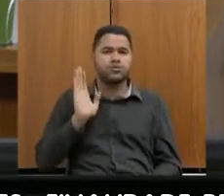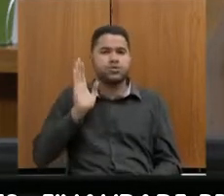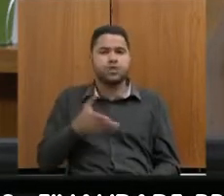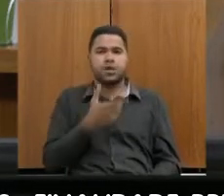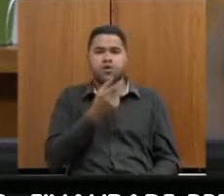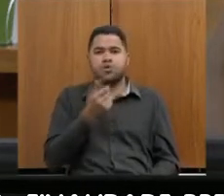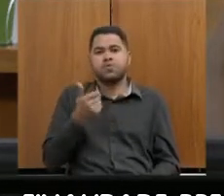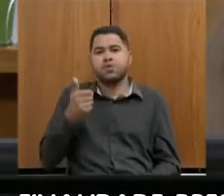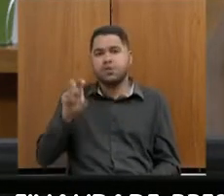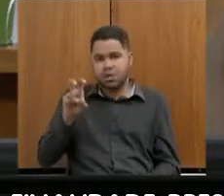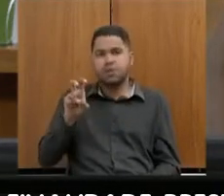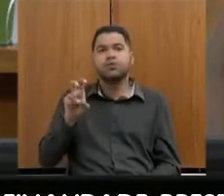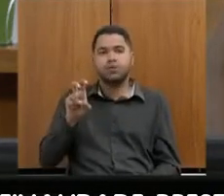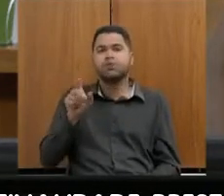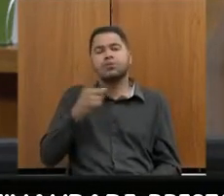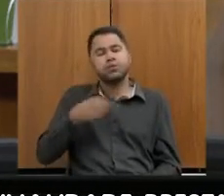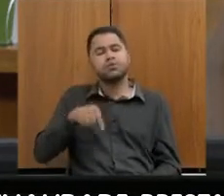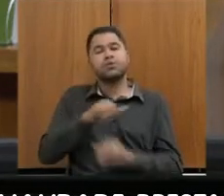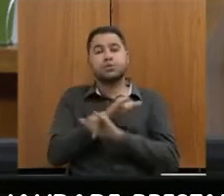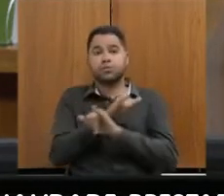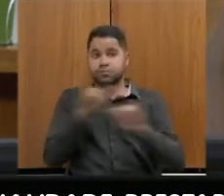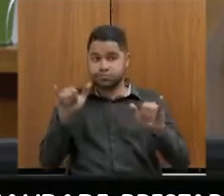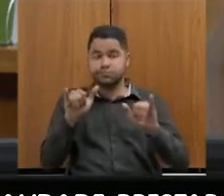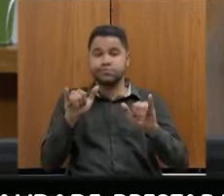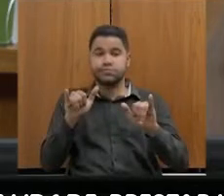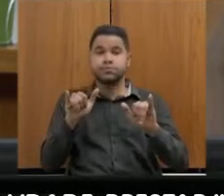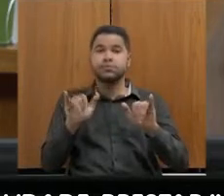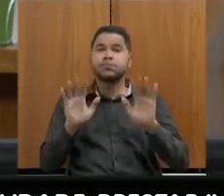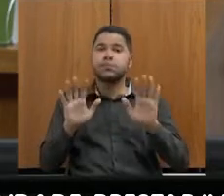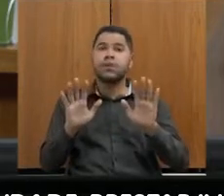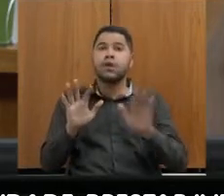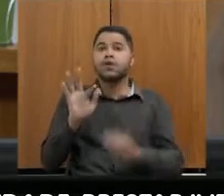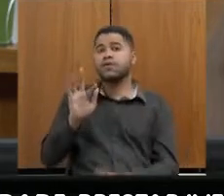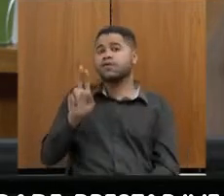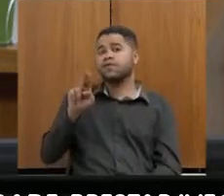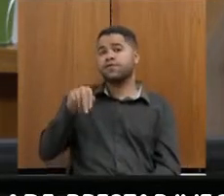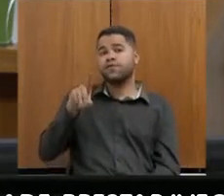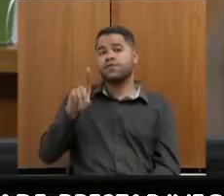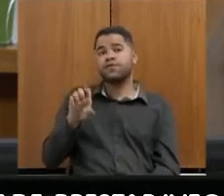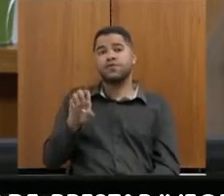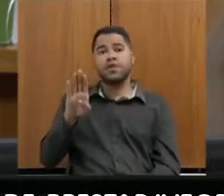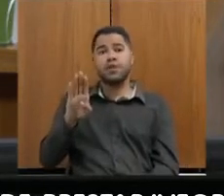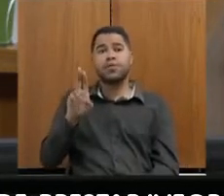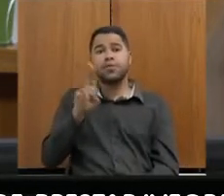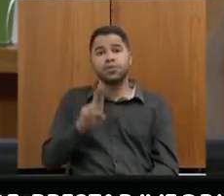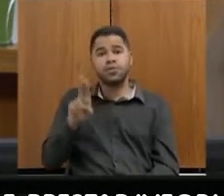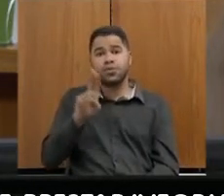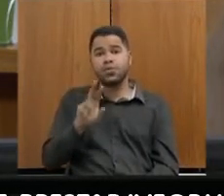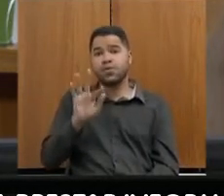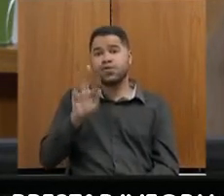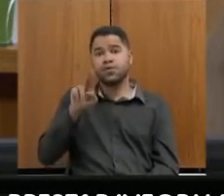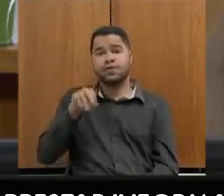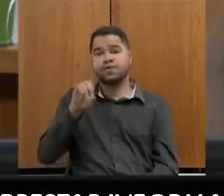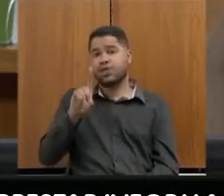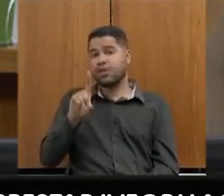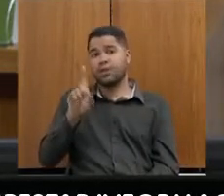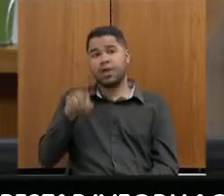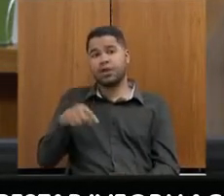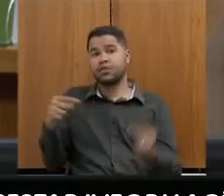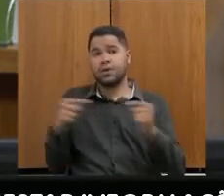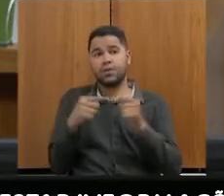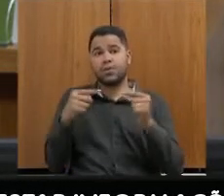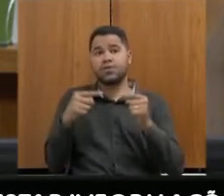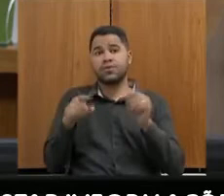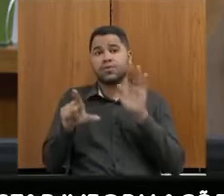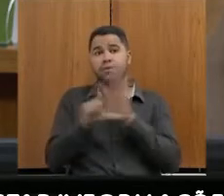2015, essa situação, e a gente reforça essa situação. com relação ao Fundeb, o Estado está utilizando o Fundeb de acordo com a lei. Hoje, a